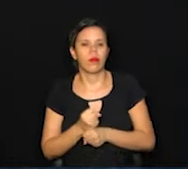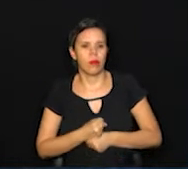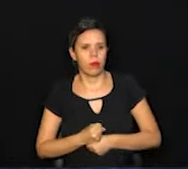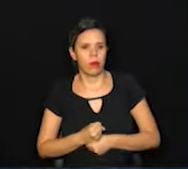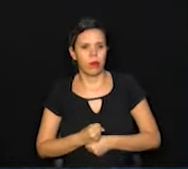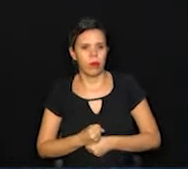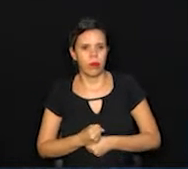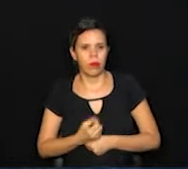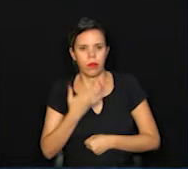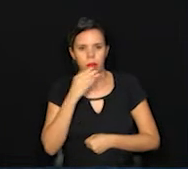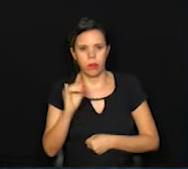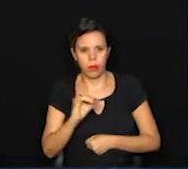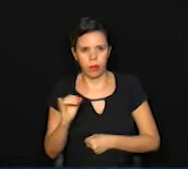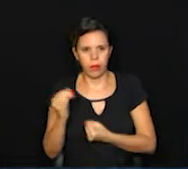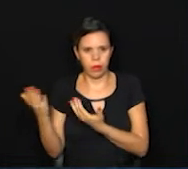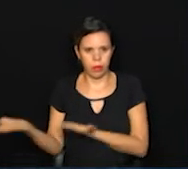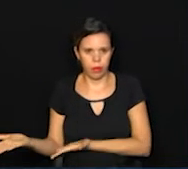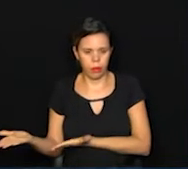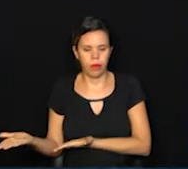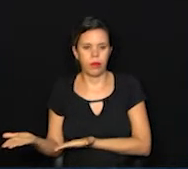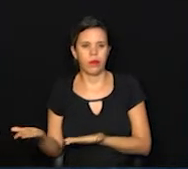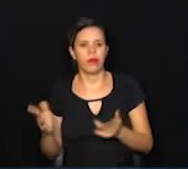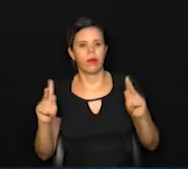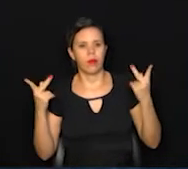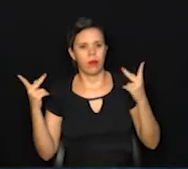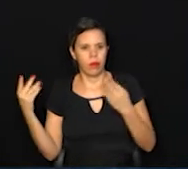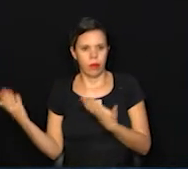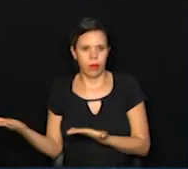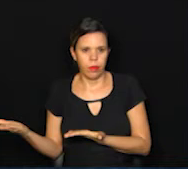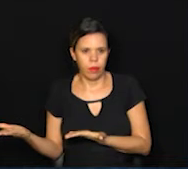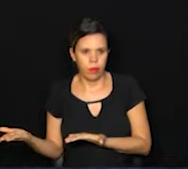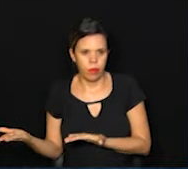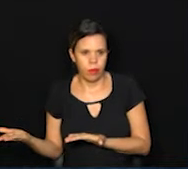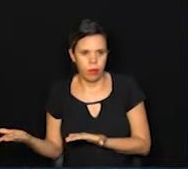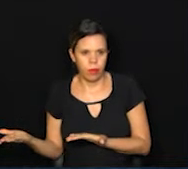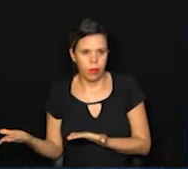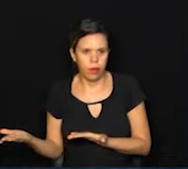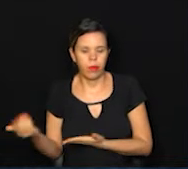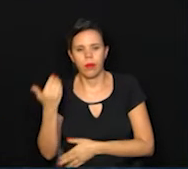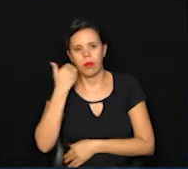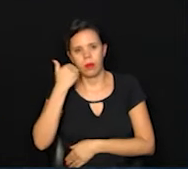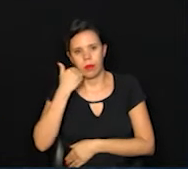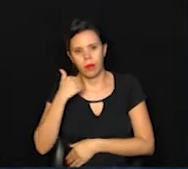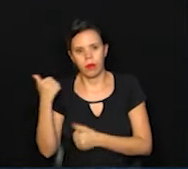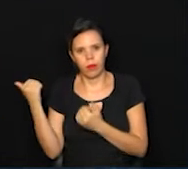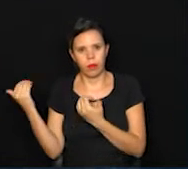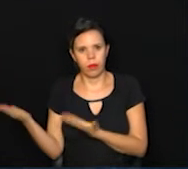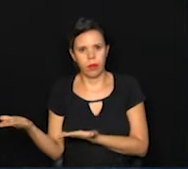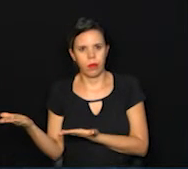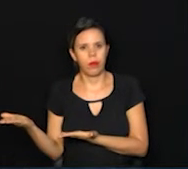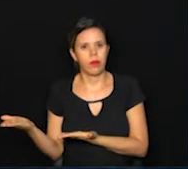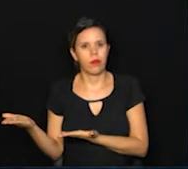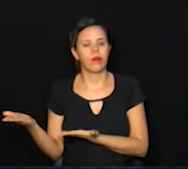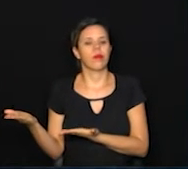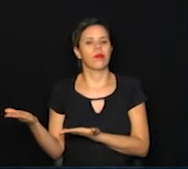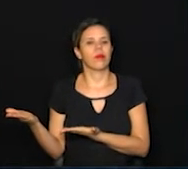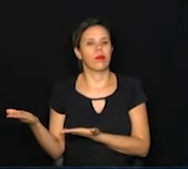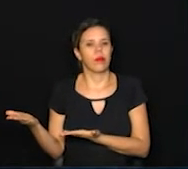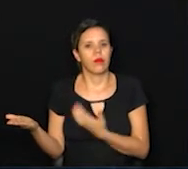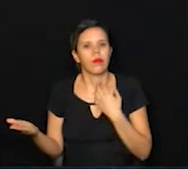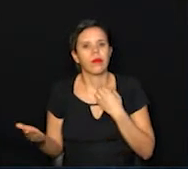Indaiatuba, 454, Hortolândia, 419, Santa Bárbara do Oeste,